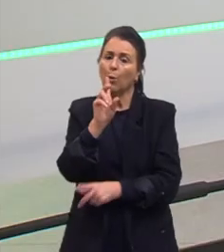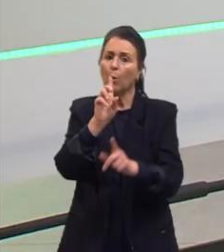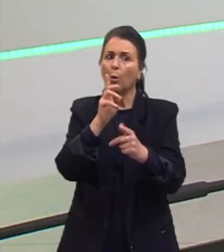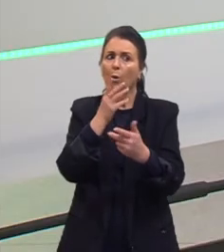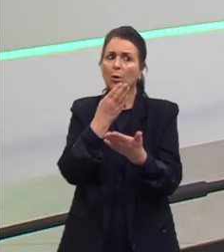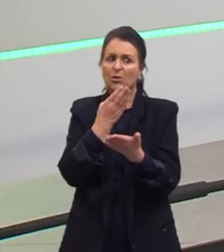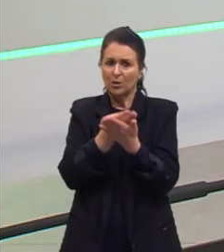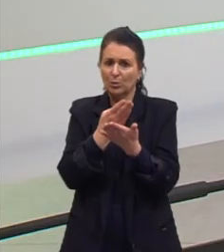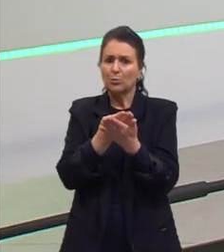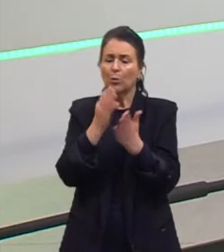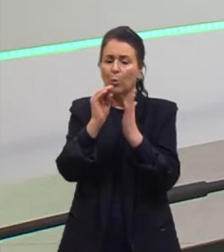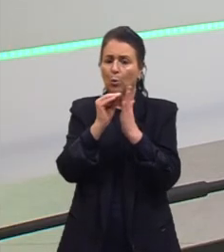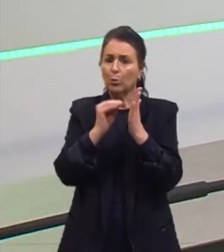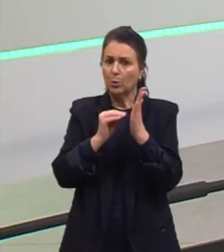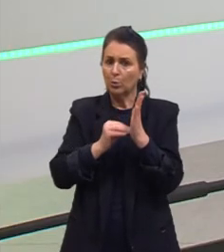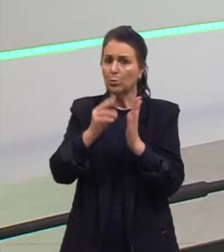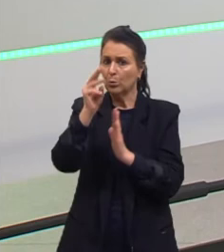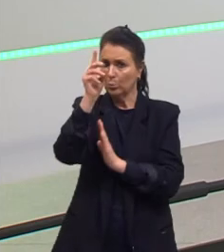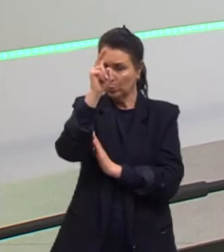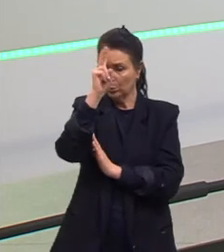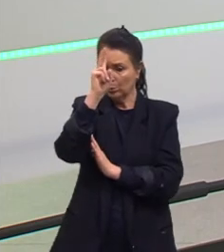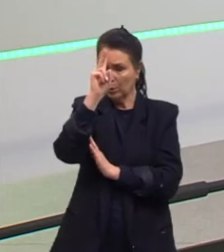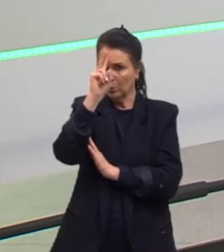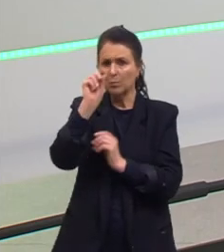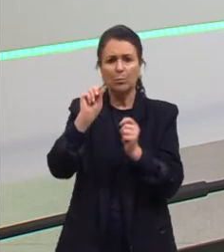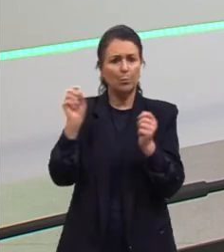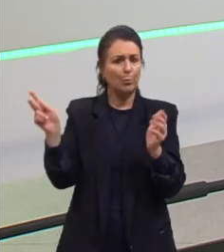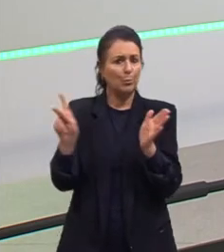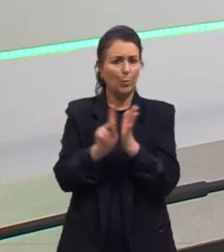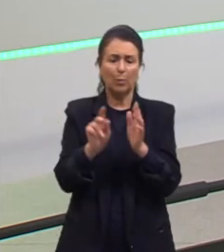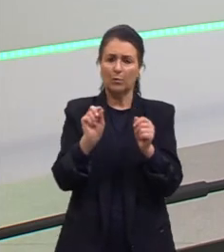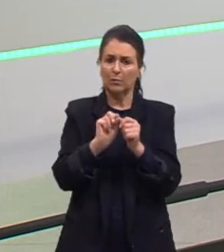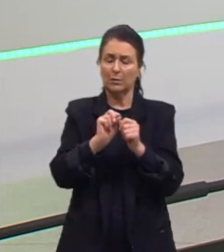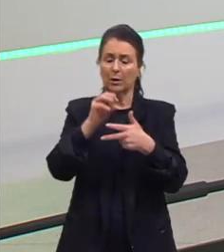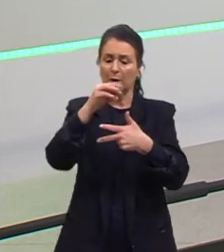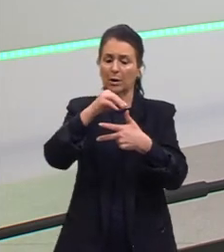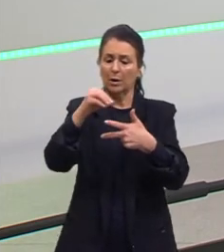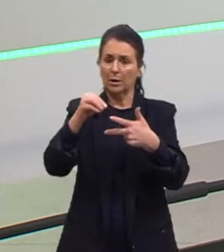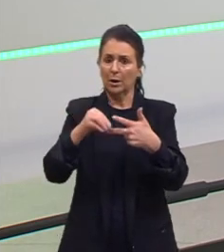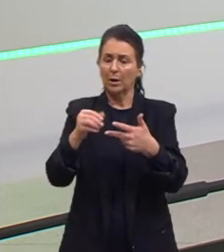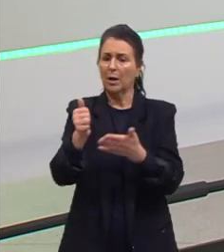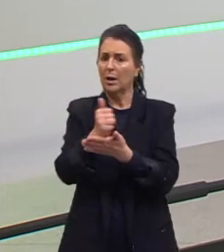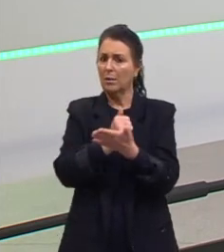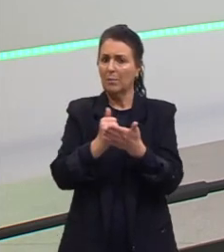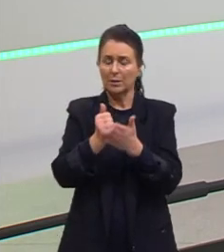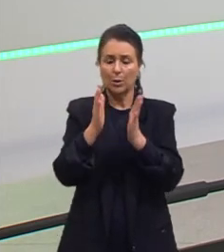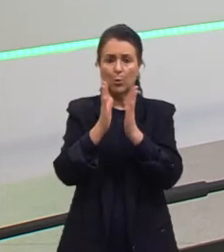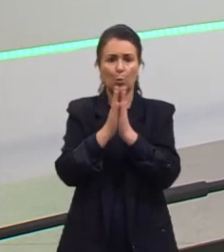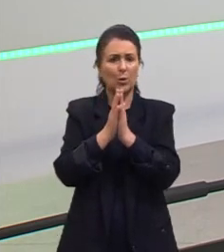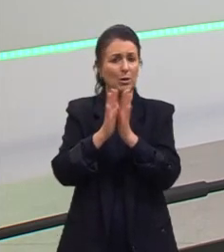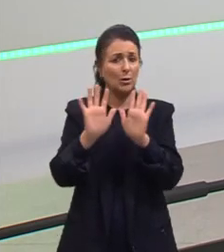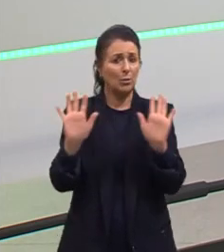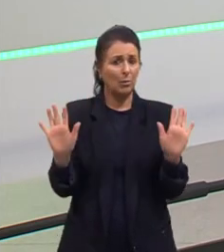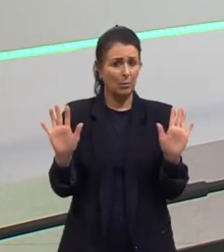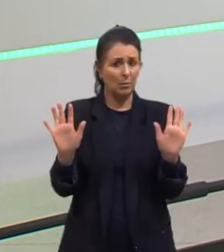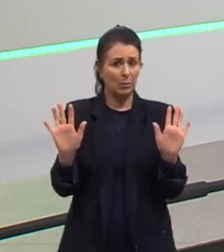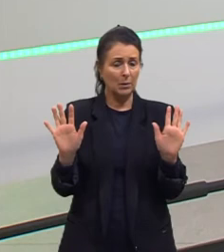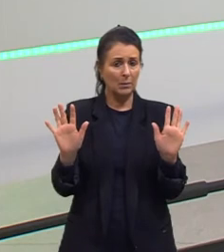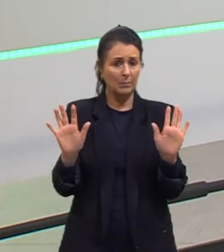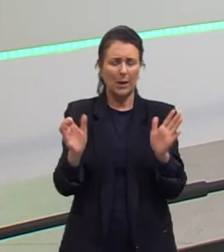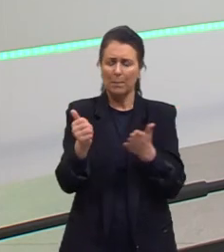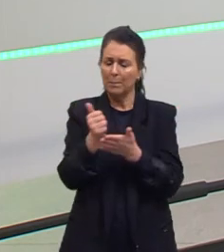estudou os conteúdos do ensino médio para fazer o Enem. Então, é básico. A isômeria, ela cai de uma forma